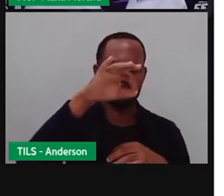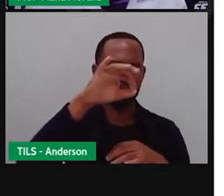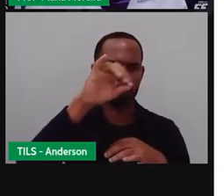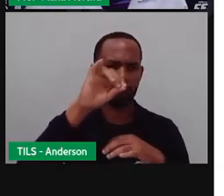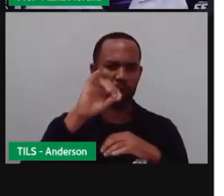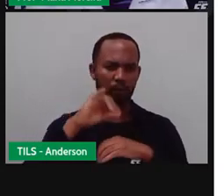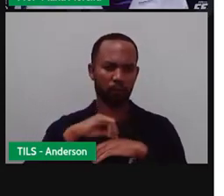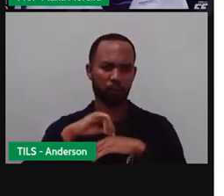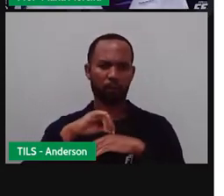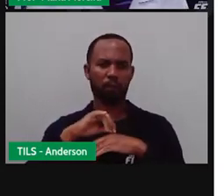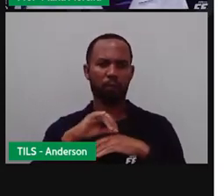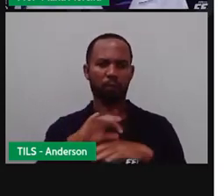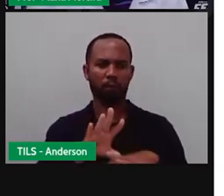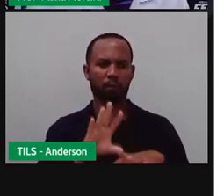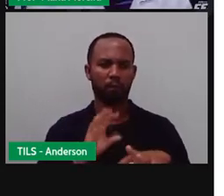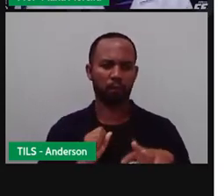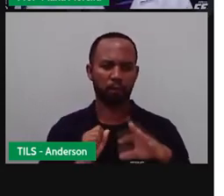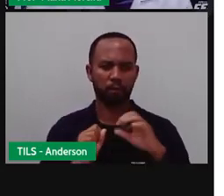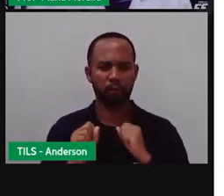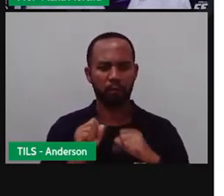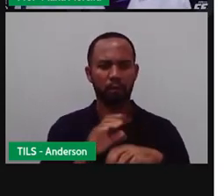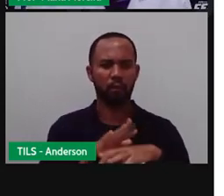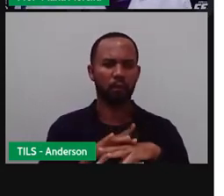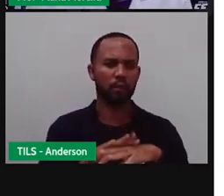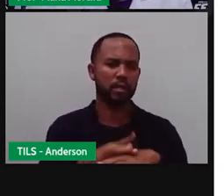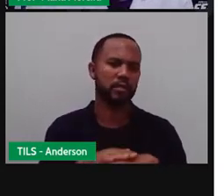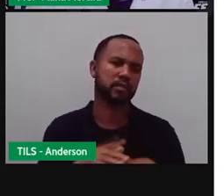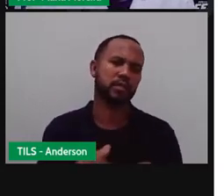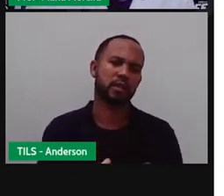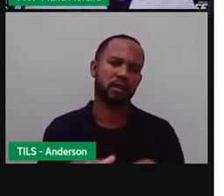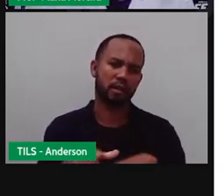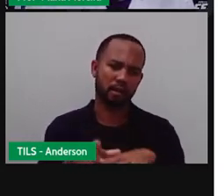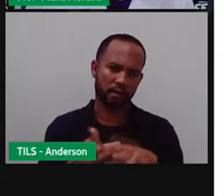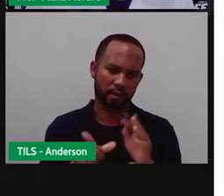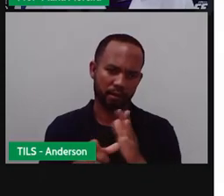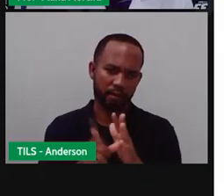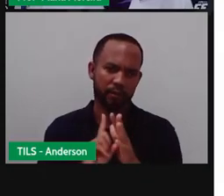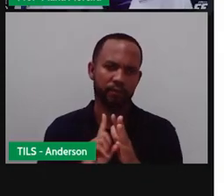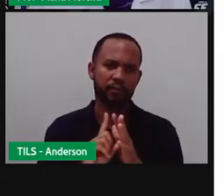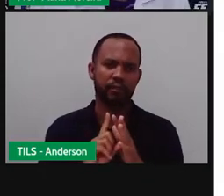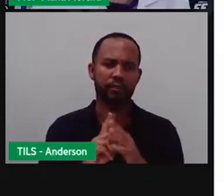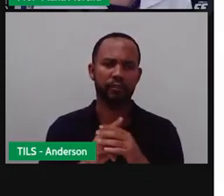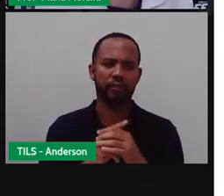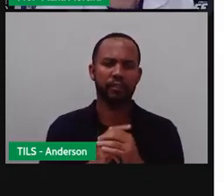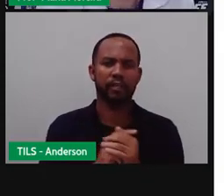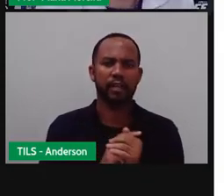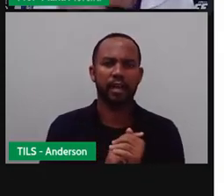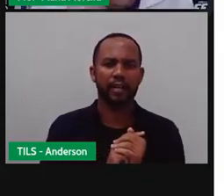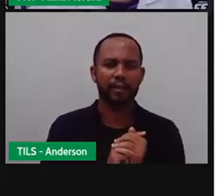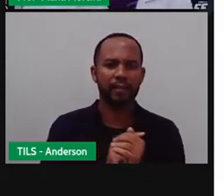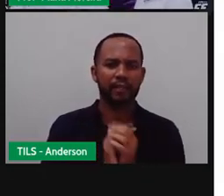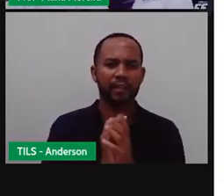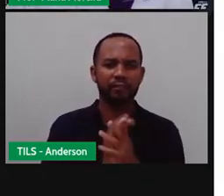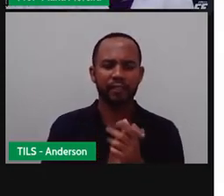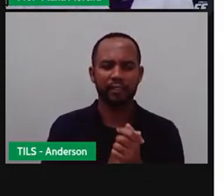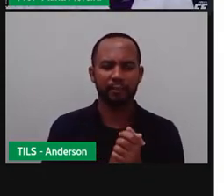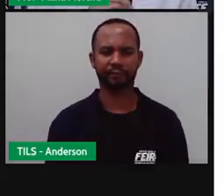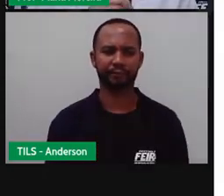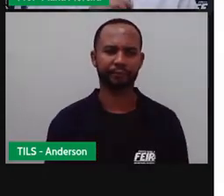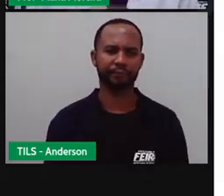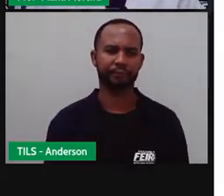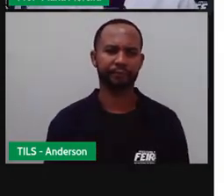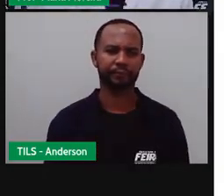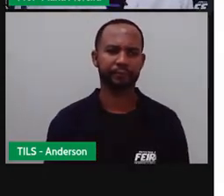pensar e onde essa mosca pousou antes? E aí a volta, não, dá uma abonadinha, vamos...